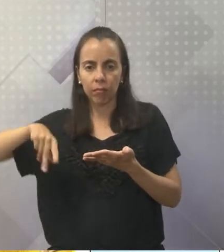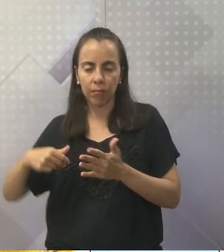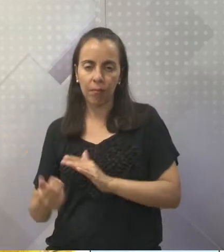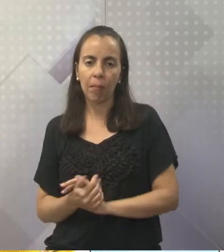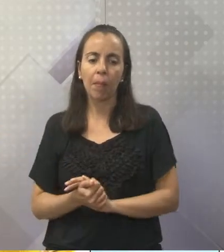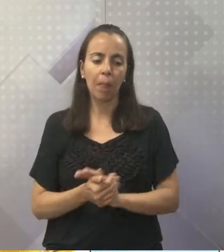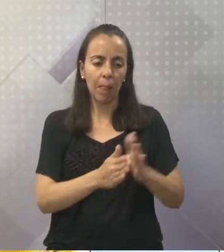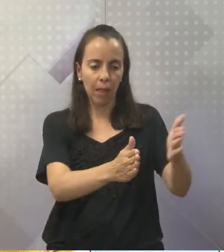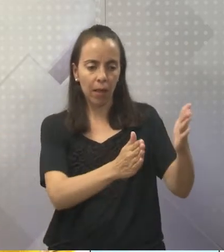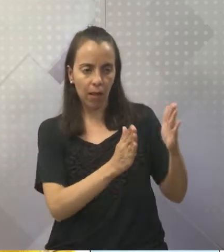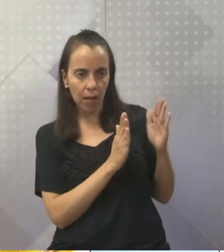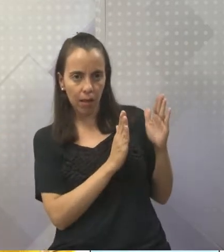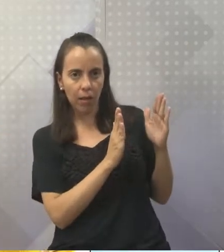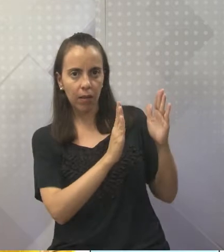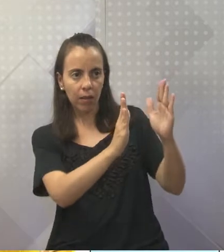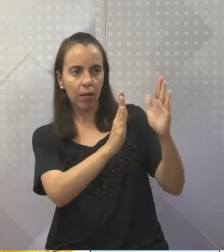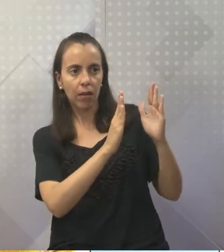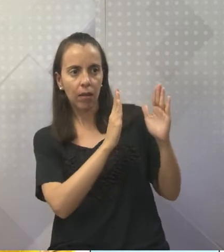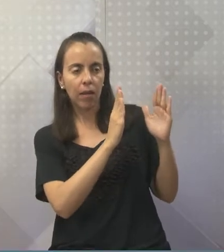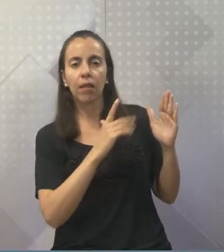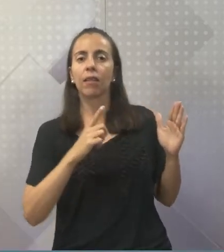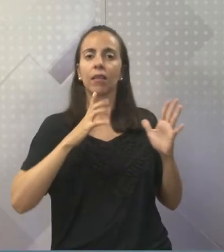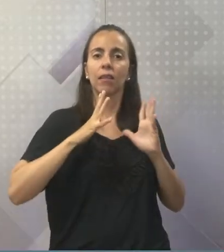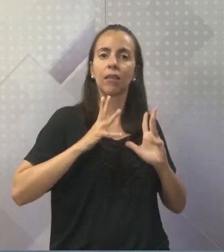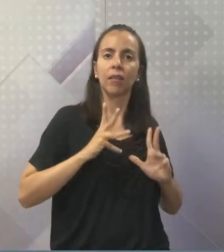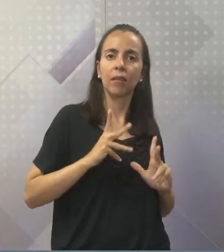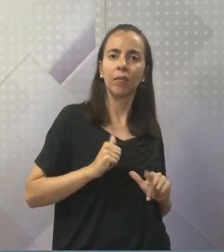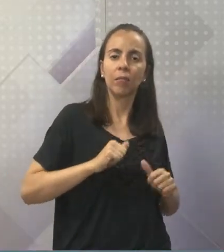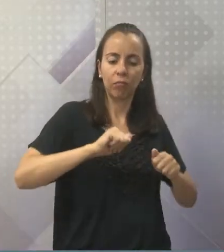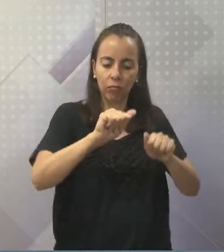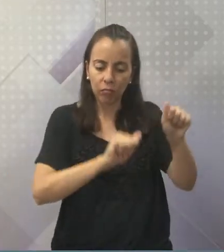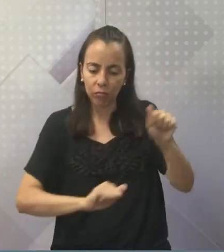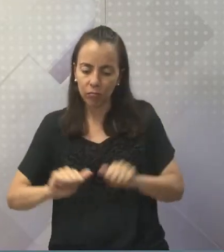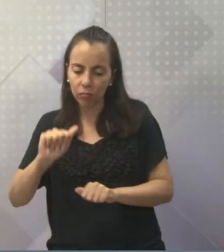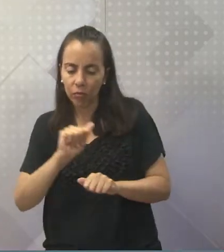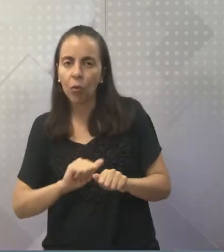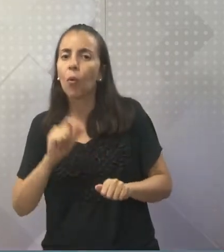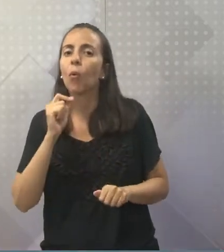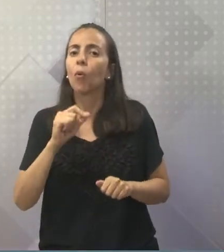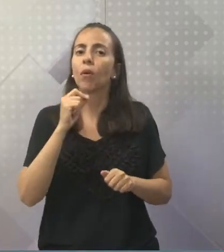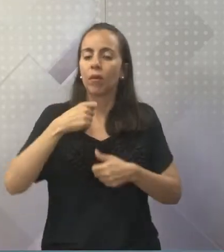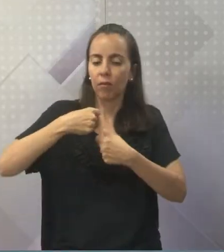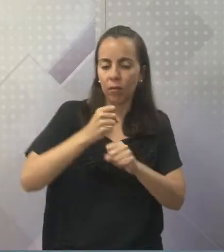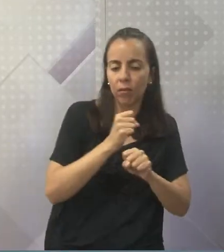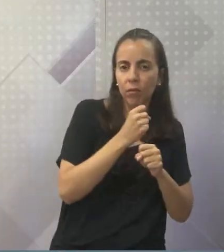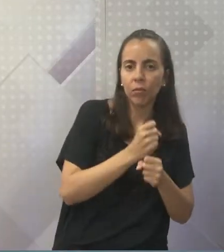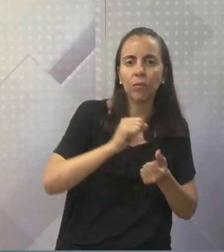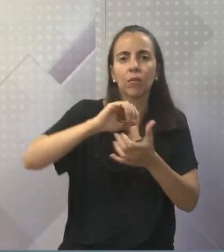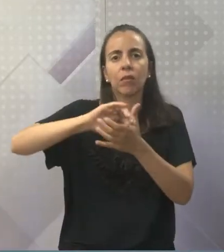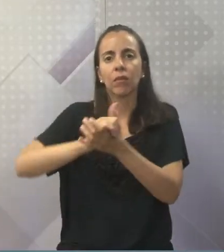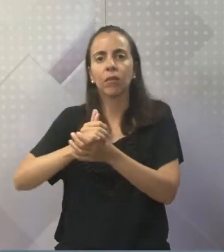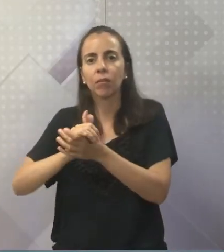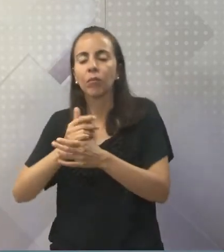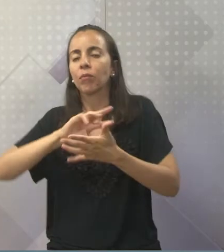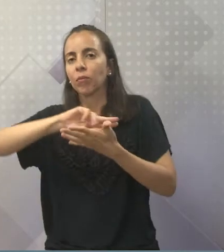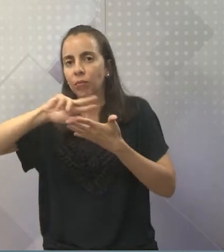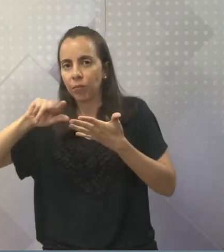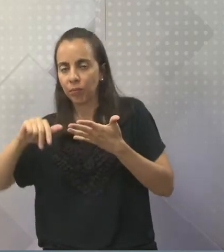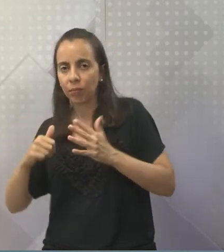papel toalha, sabão, vassoura. O que a gente está fazendo aqui é simplesmente colocar